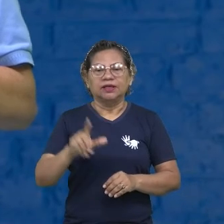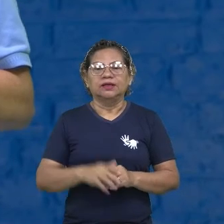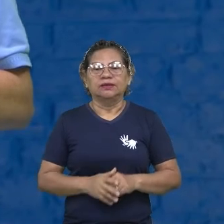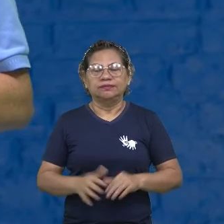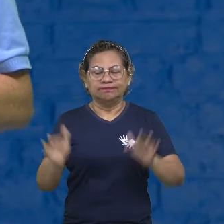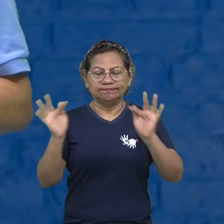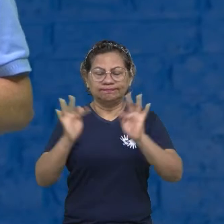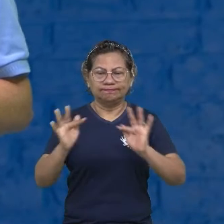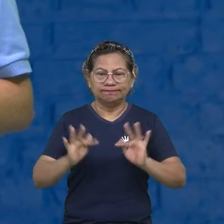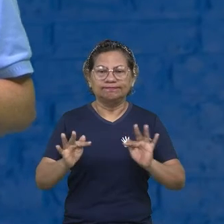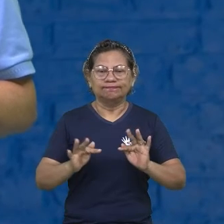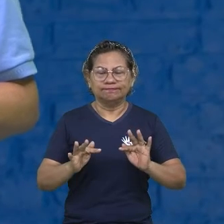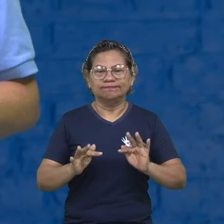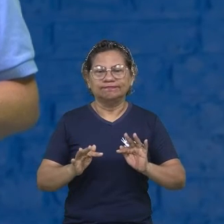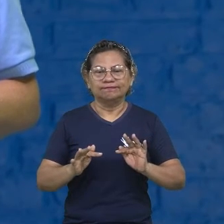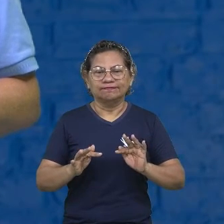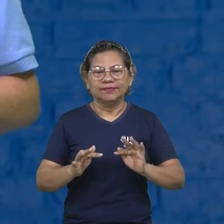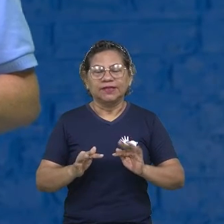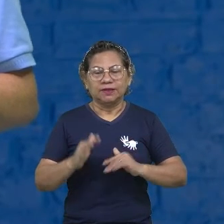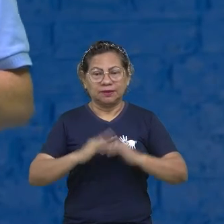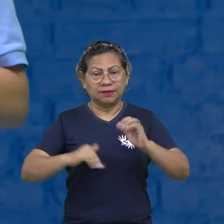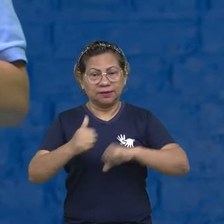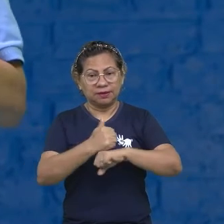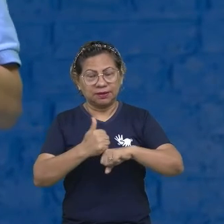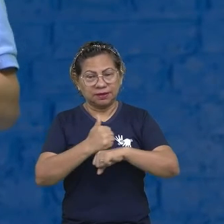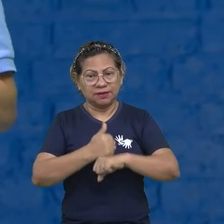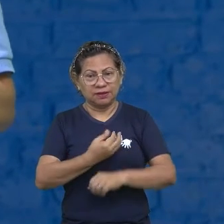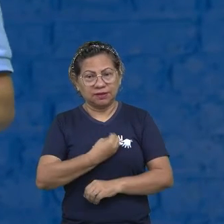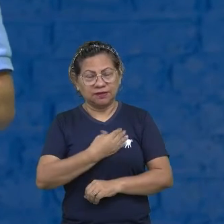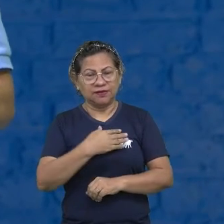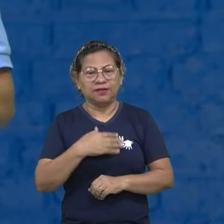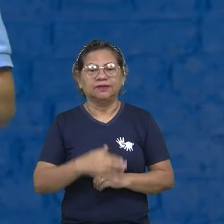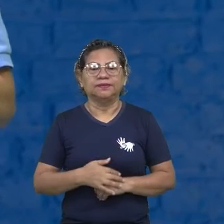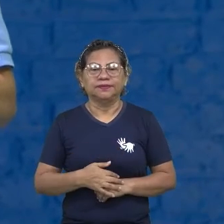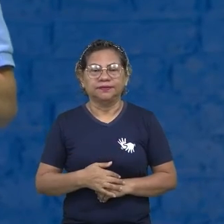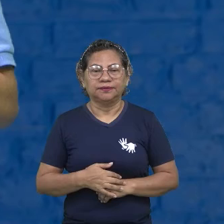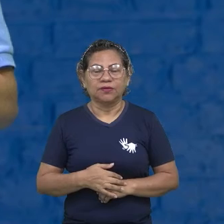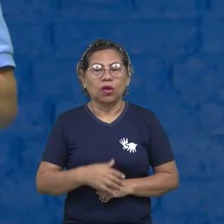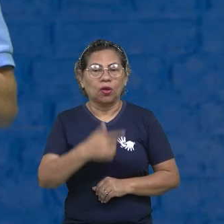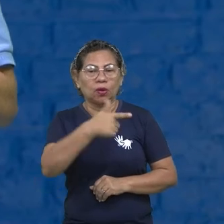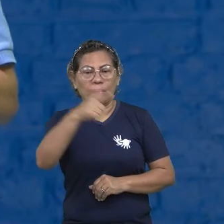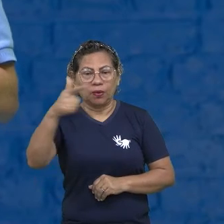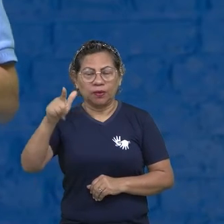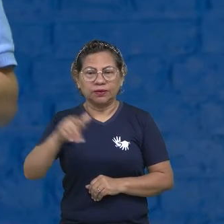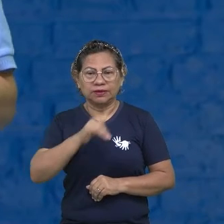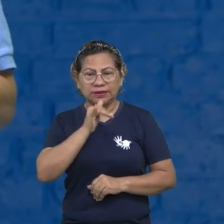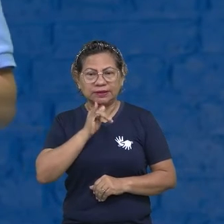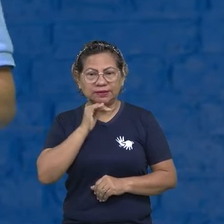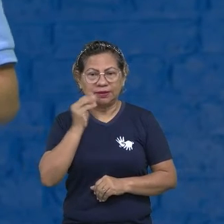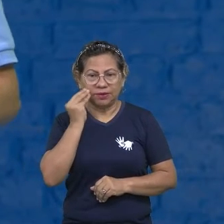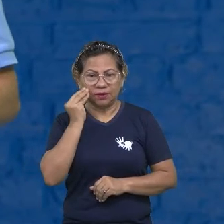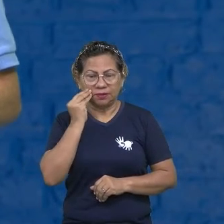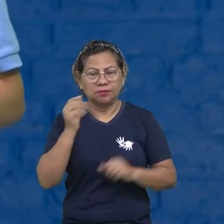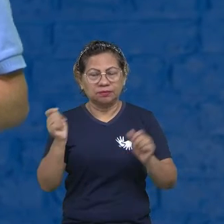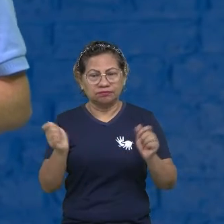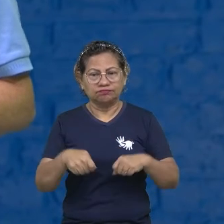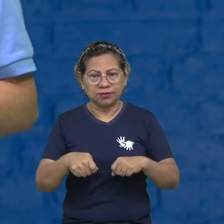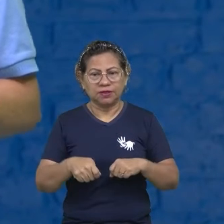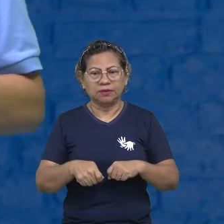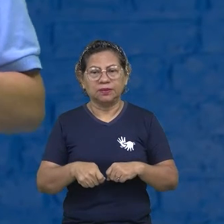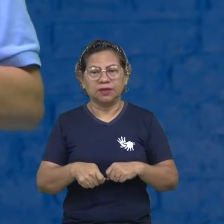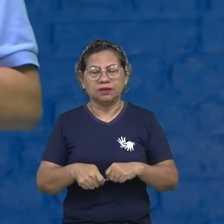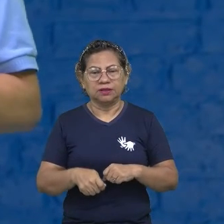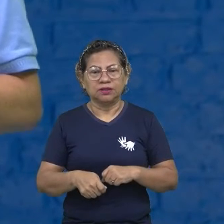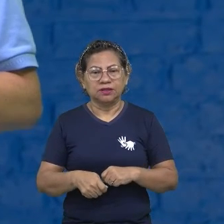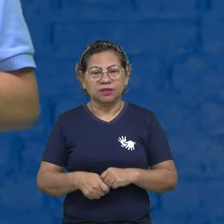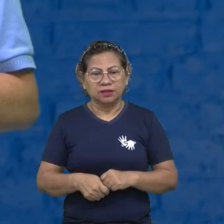indivíduo e profissional. Vamos ver alguns exemplos de perguntas que você poderia, que podem te ajudar